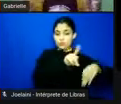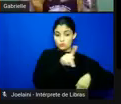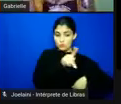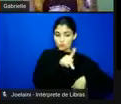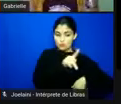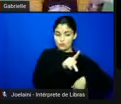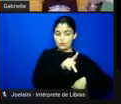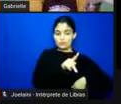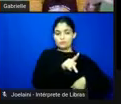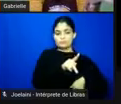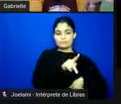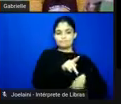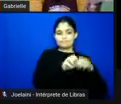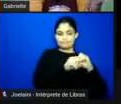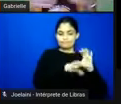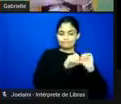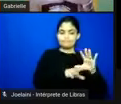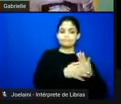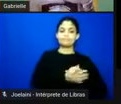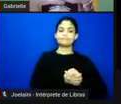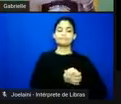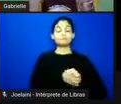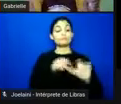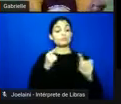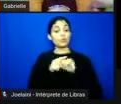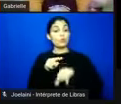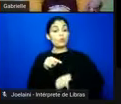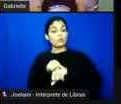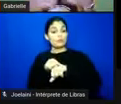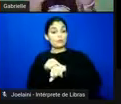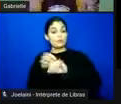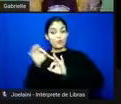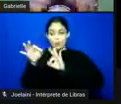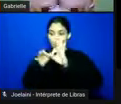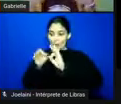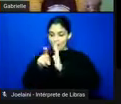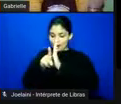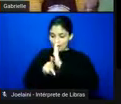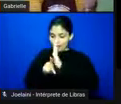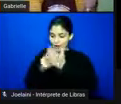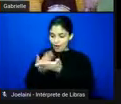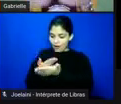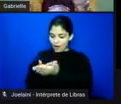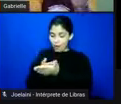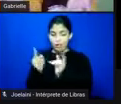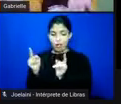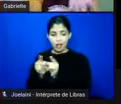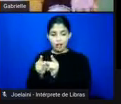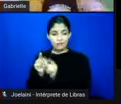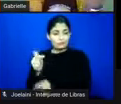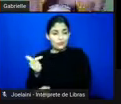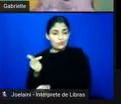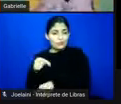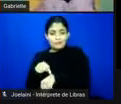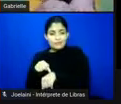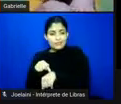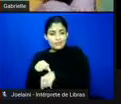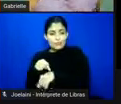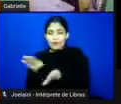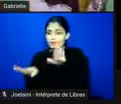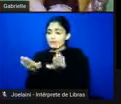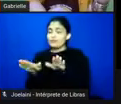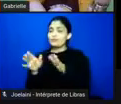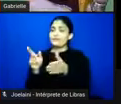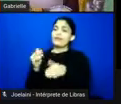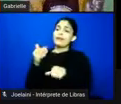Porque, às vezes, o tempo para preparar uma aula, ele é muito pequeno, não tem tempo, tem que dar muita aula, tem que estar muito tempo na sala de aula, e tu não tem esse tempo para